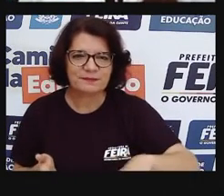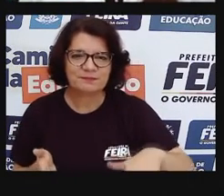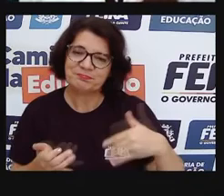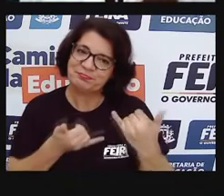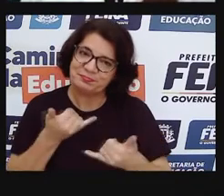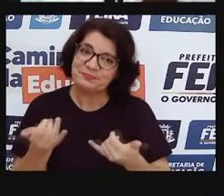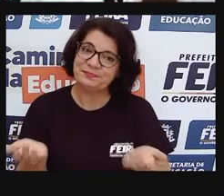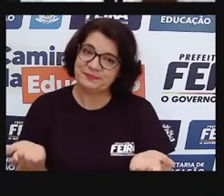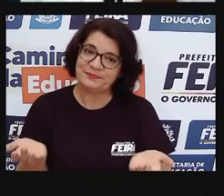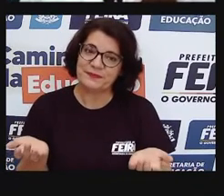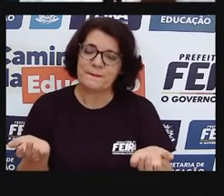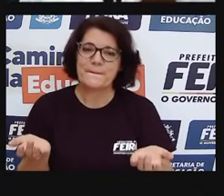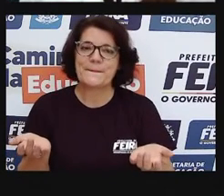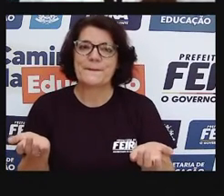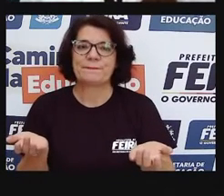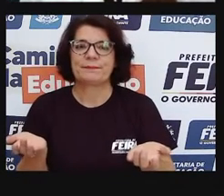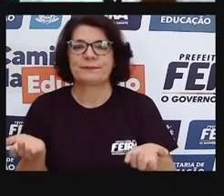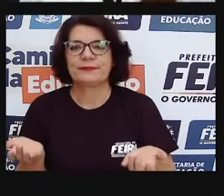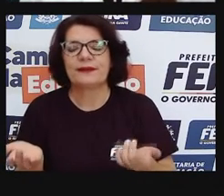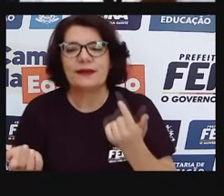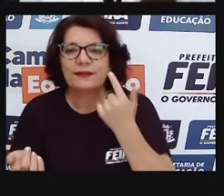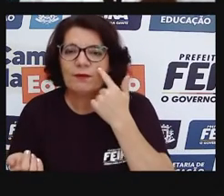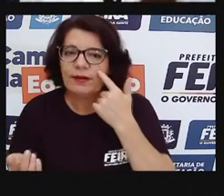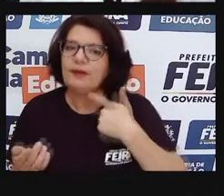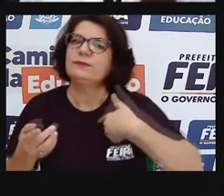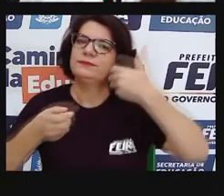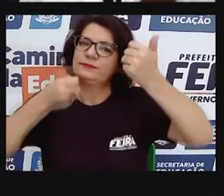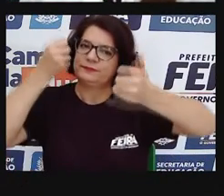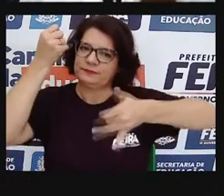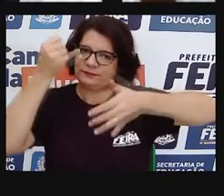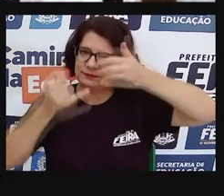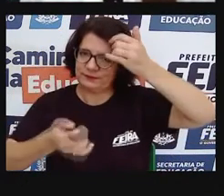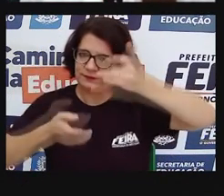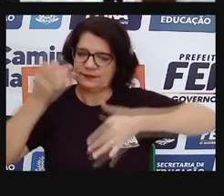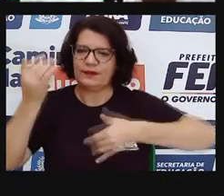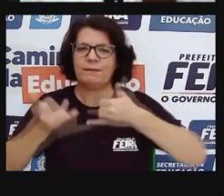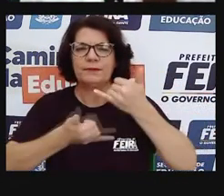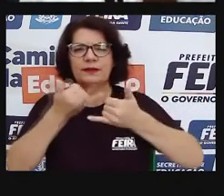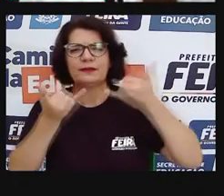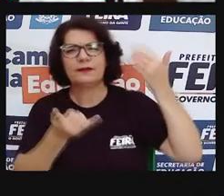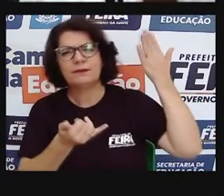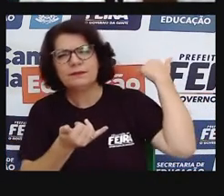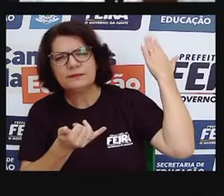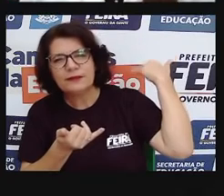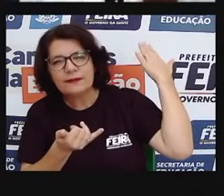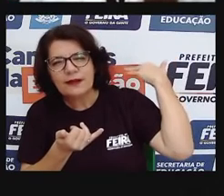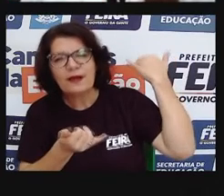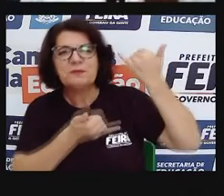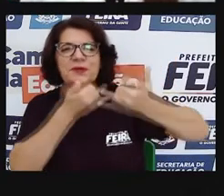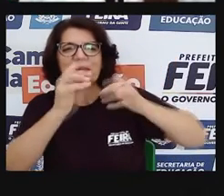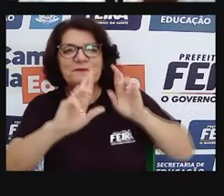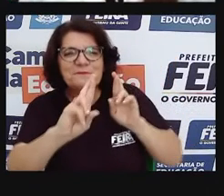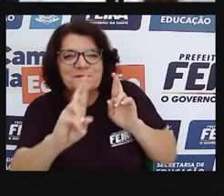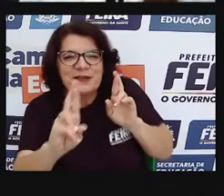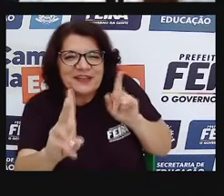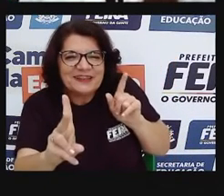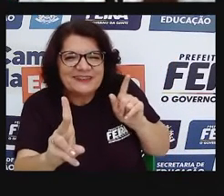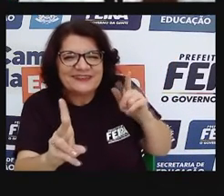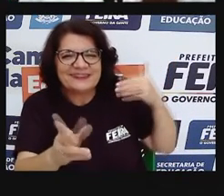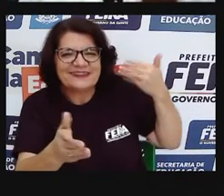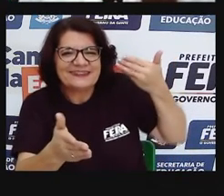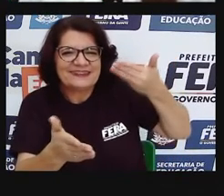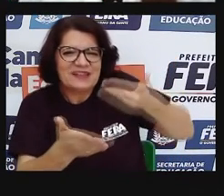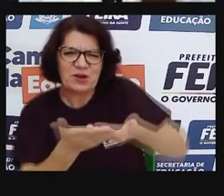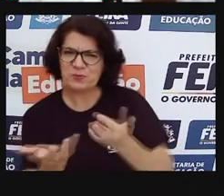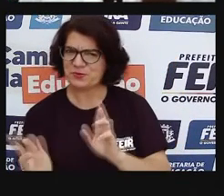Por que que eu tô trazendo essa aula, né, as brincadeiras antigas? Por que, gente, na